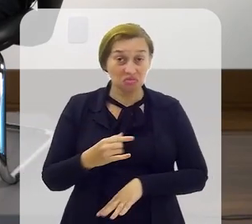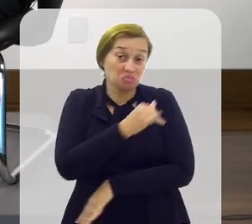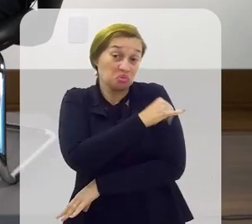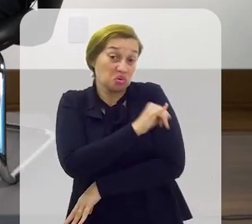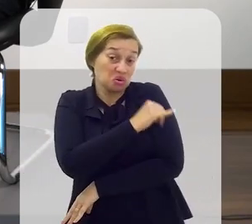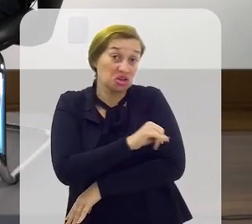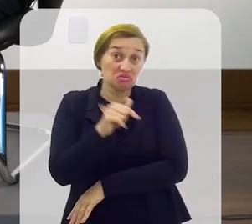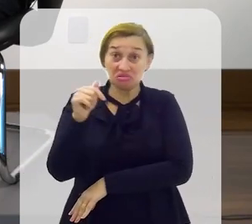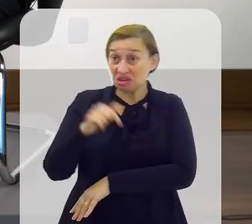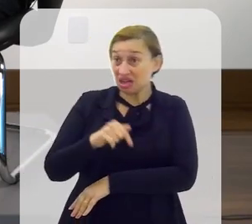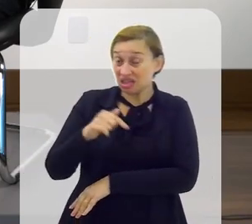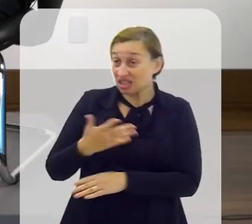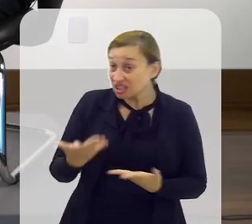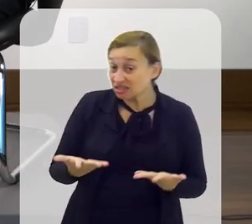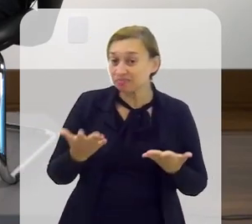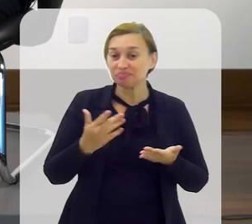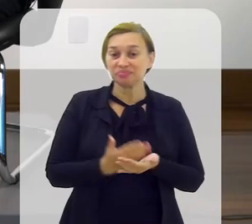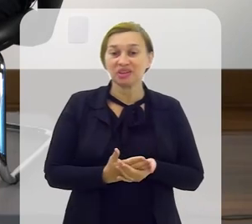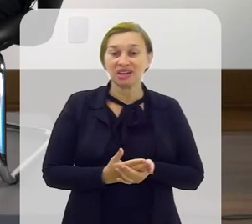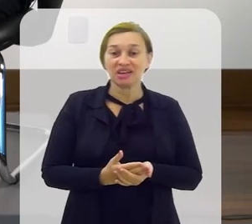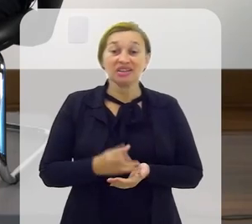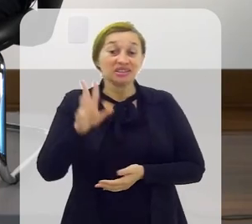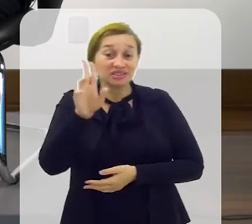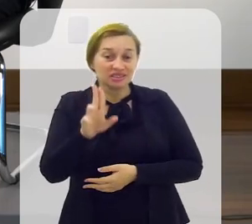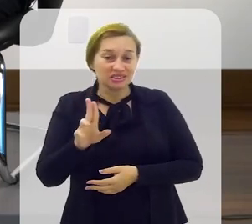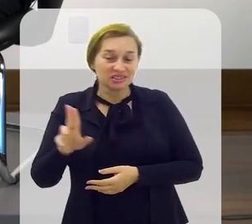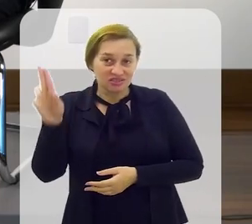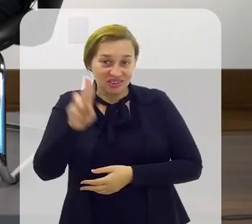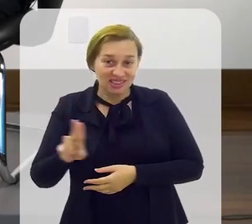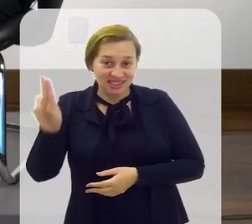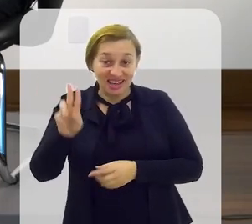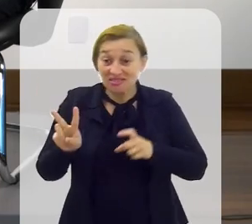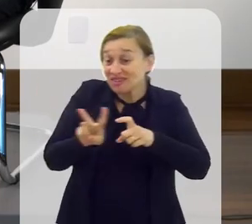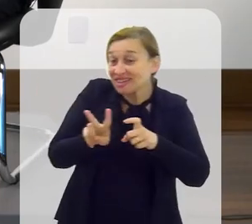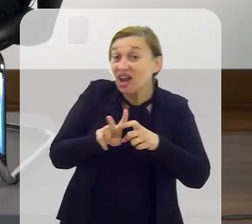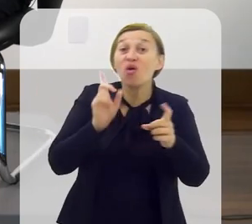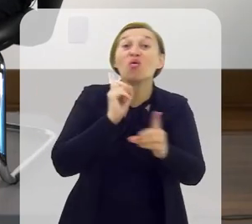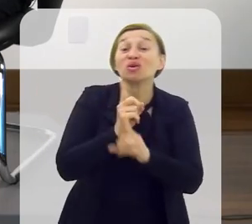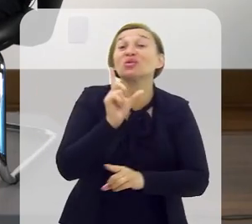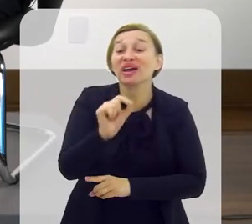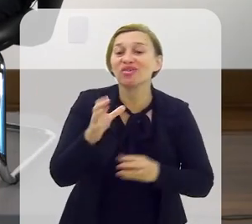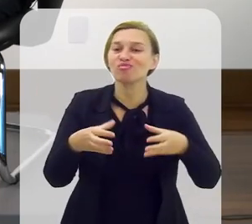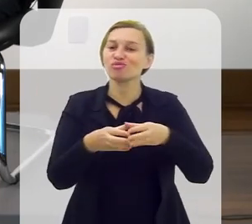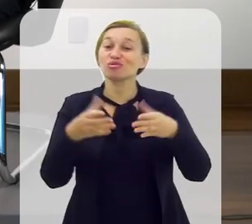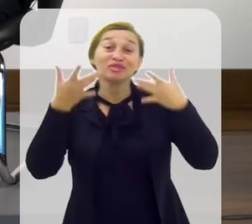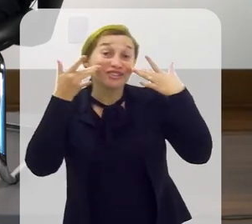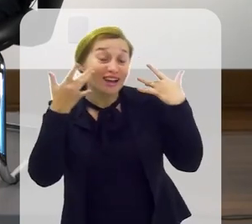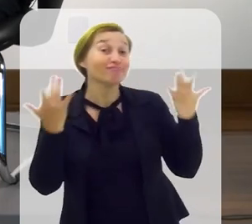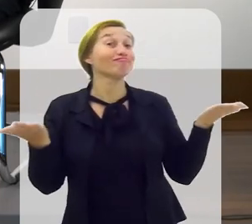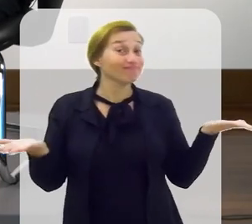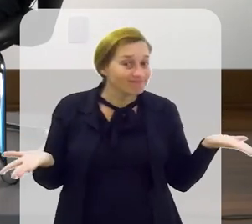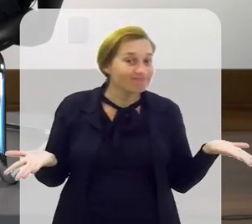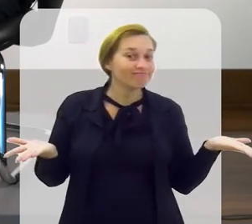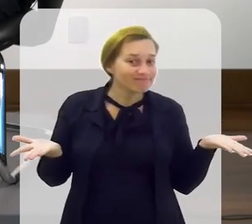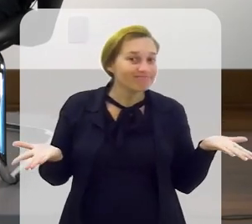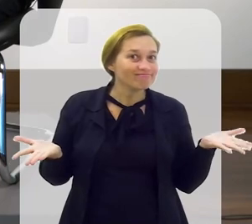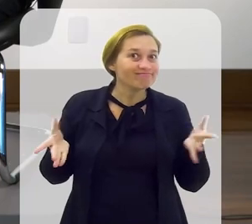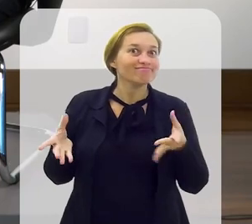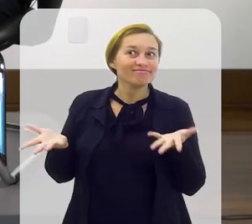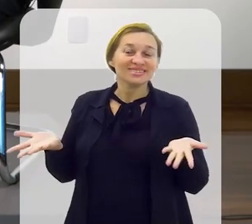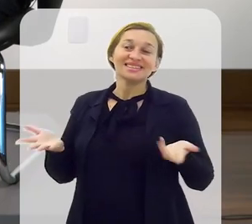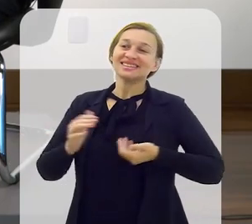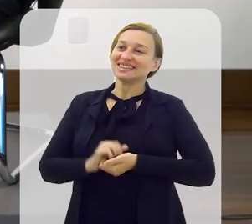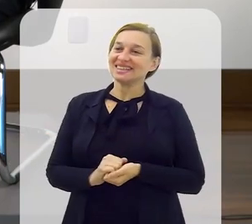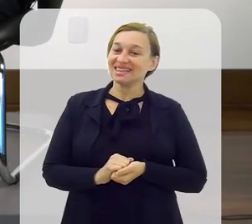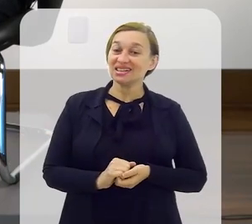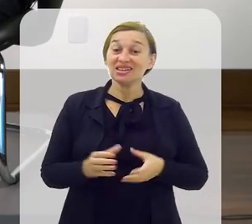vim para o Rio E aqui Acabei na faculdade de veterinária O que eu encontro? Um grupo de teatro Um